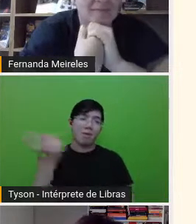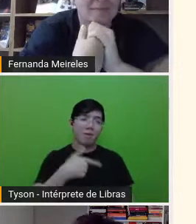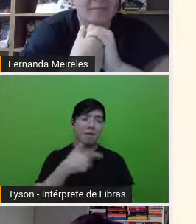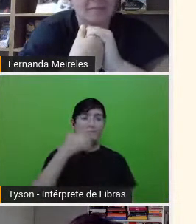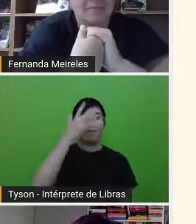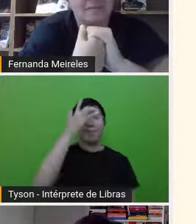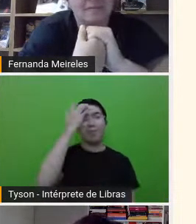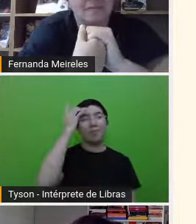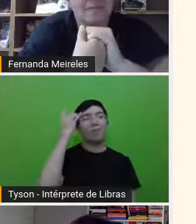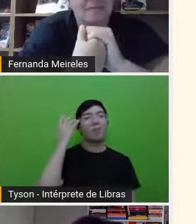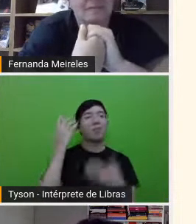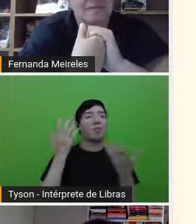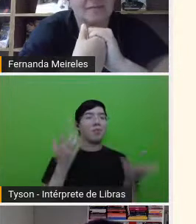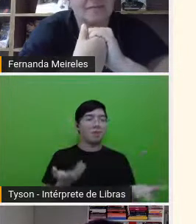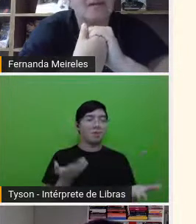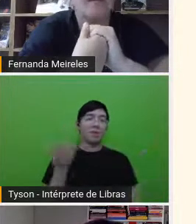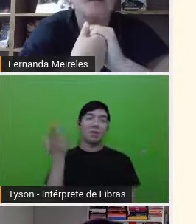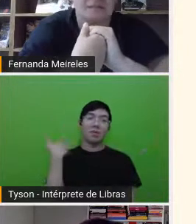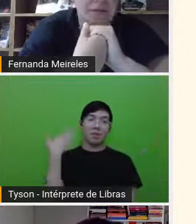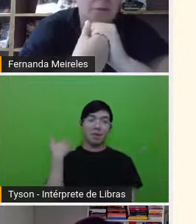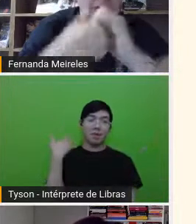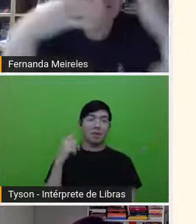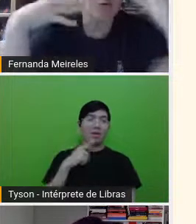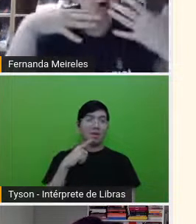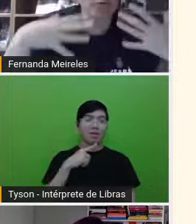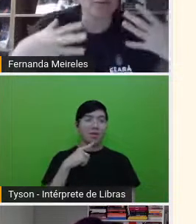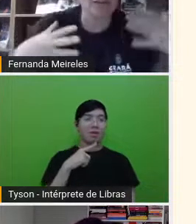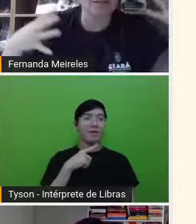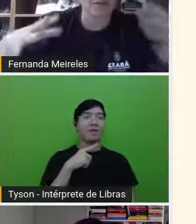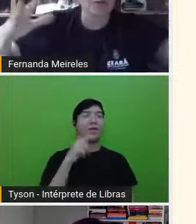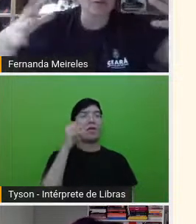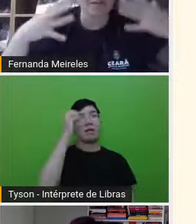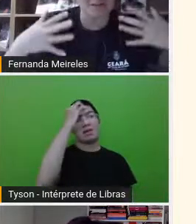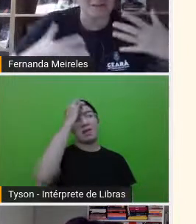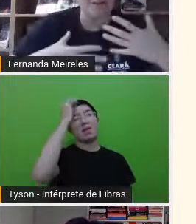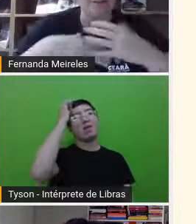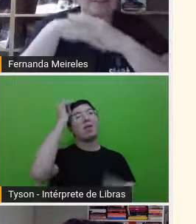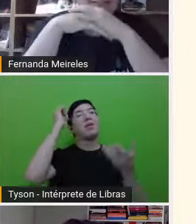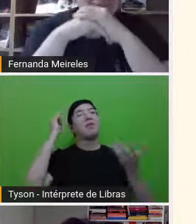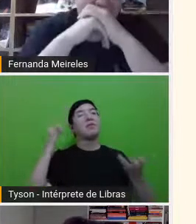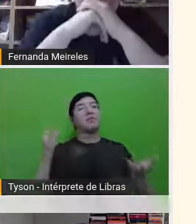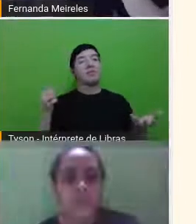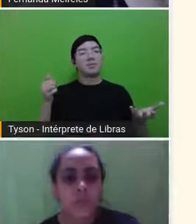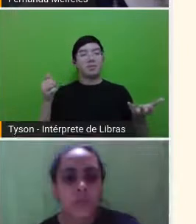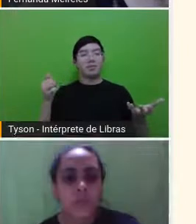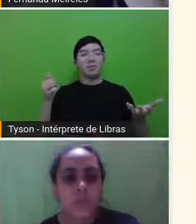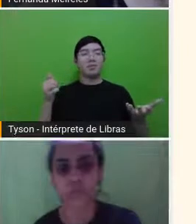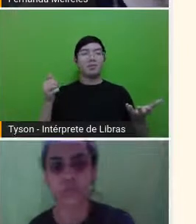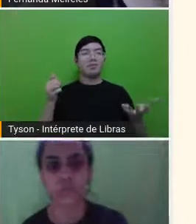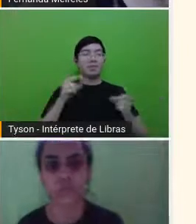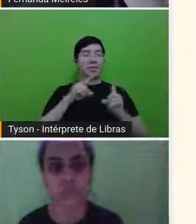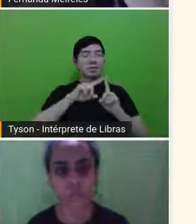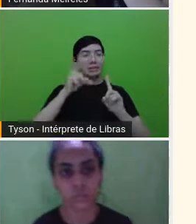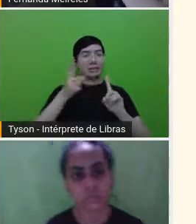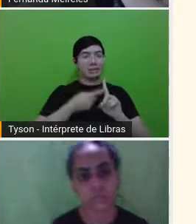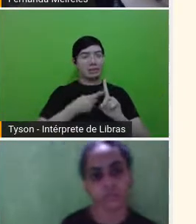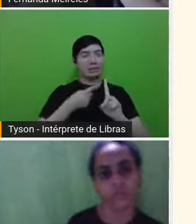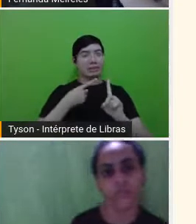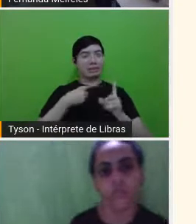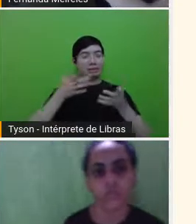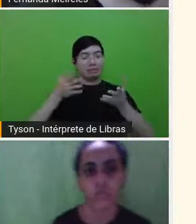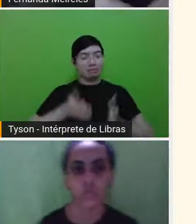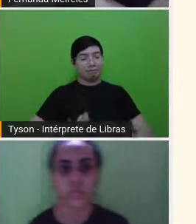acabou quando eu desmamei minha filha. Sim, porque seu corpo está de novo o seu. É, eu só voltei